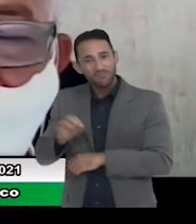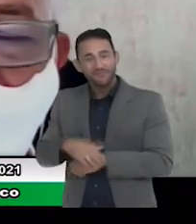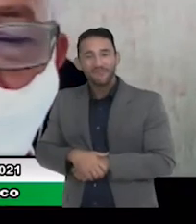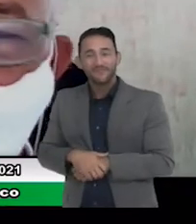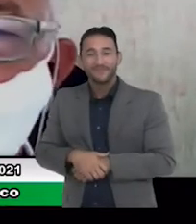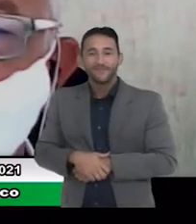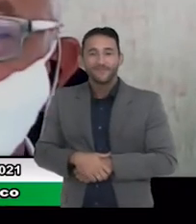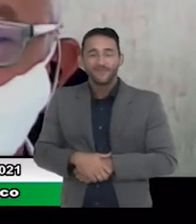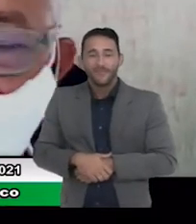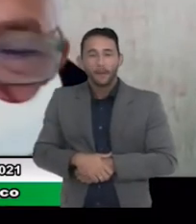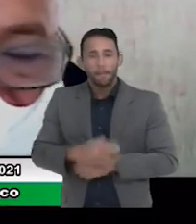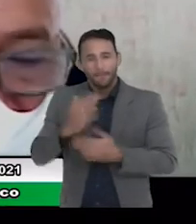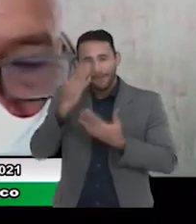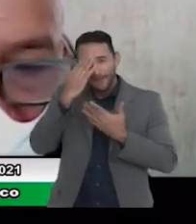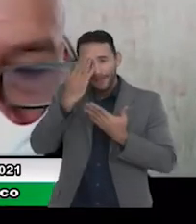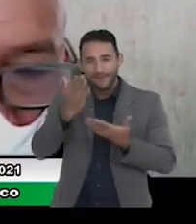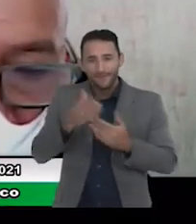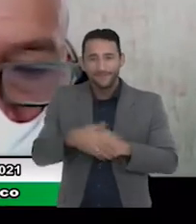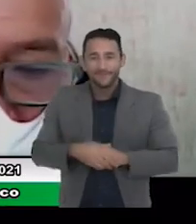obrigado